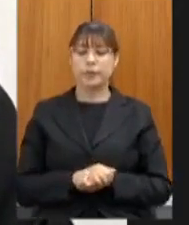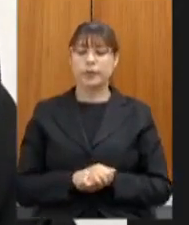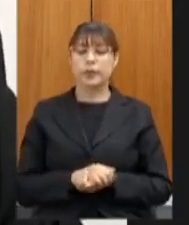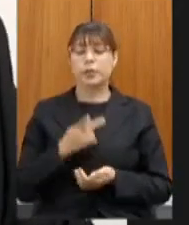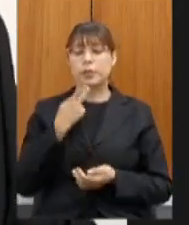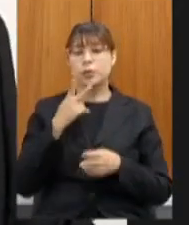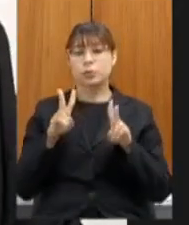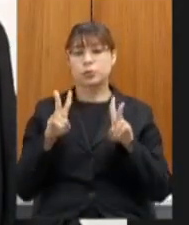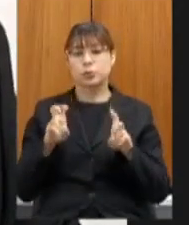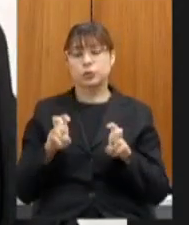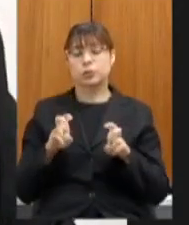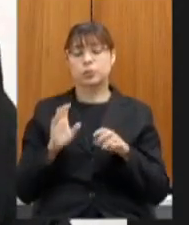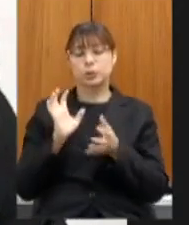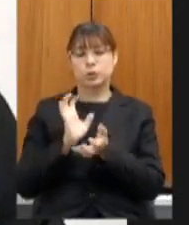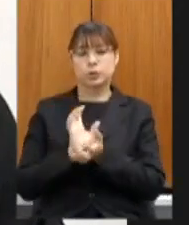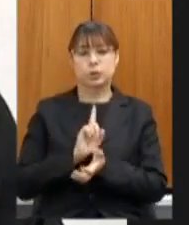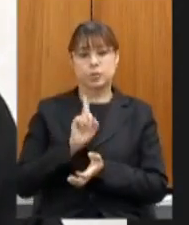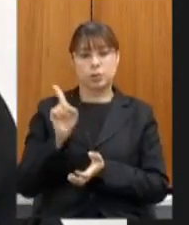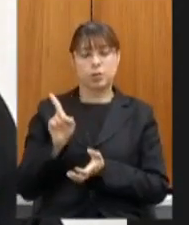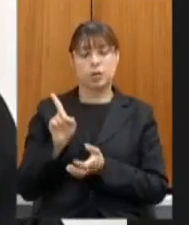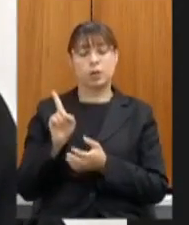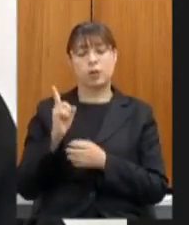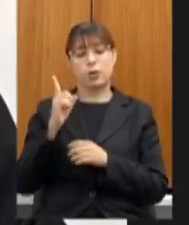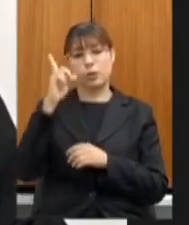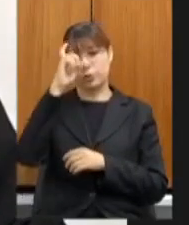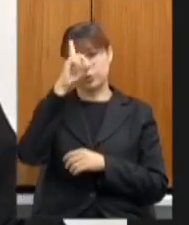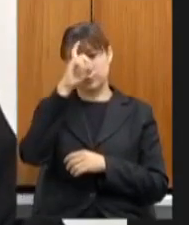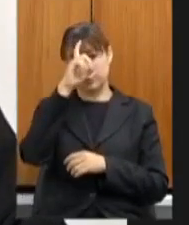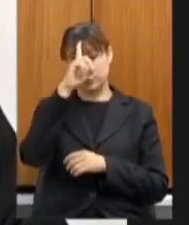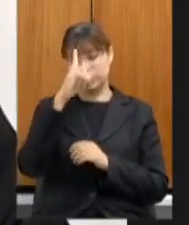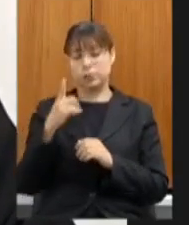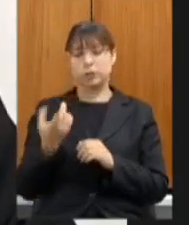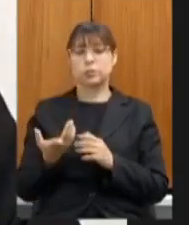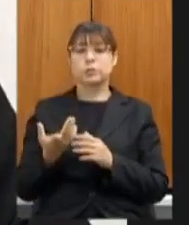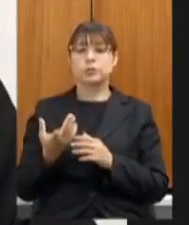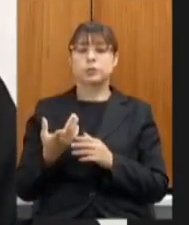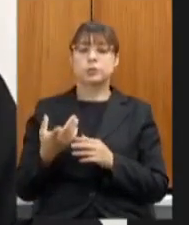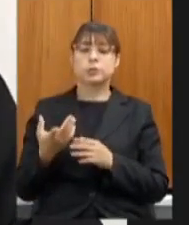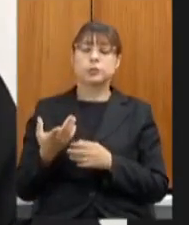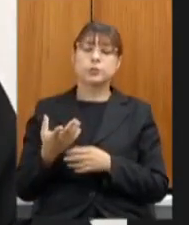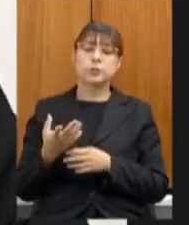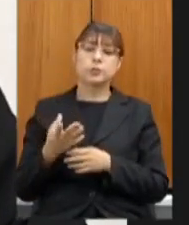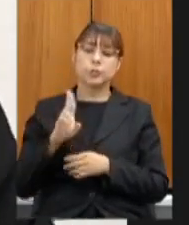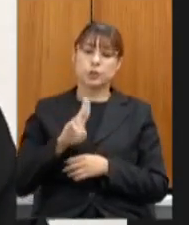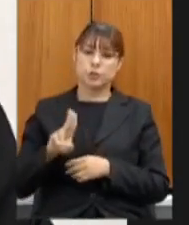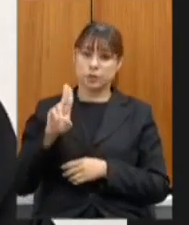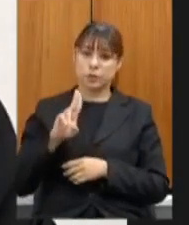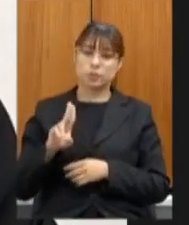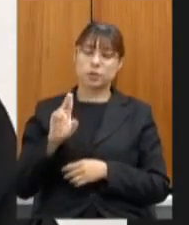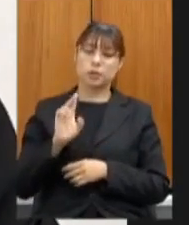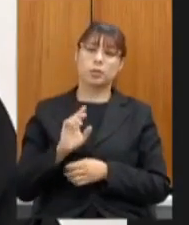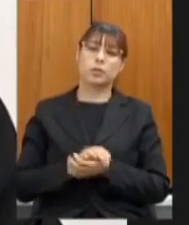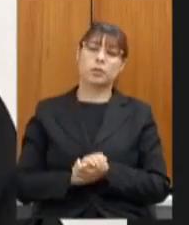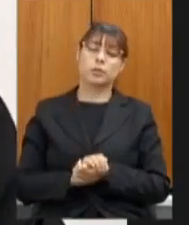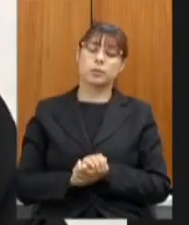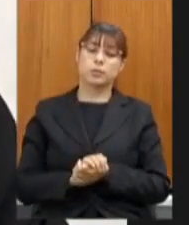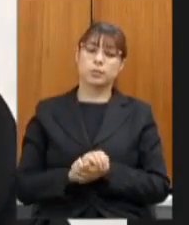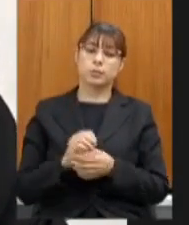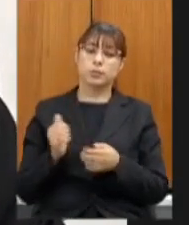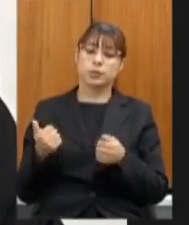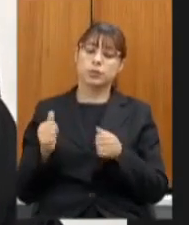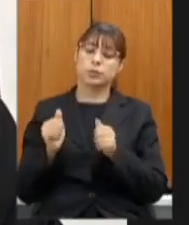universitário de Montes Claros o hospital universitário que é vinculado a nossa universidade estadual